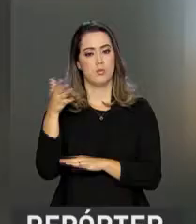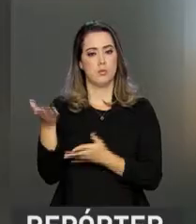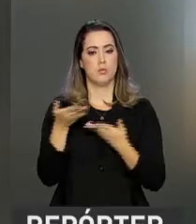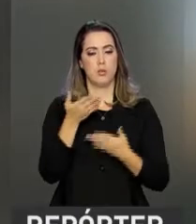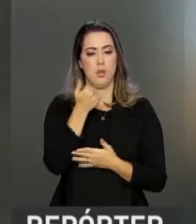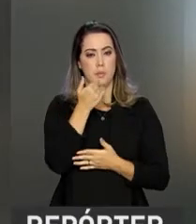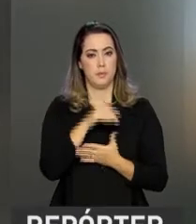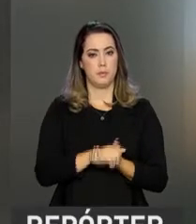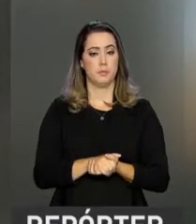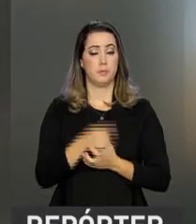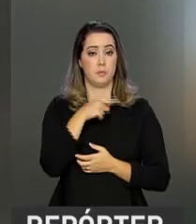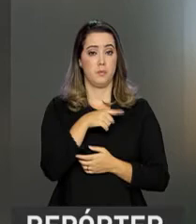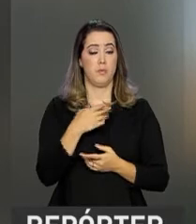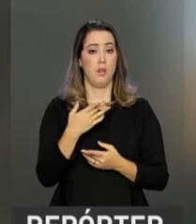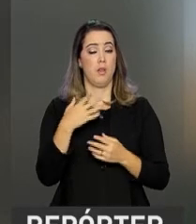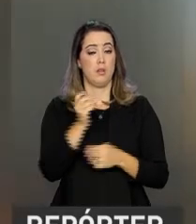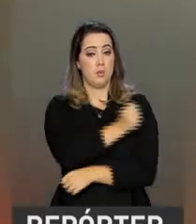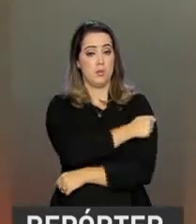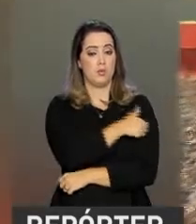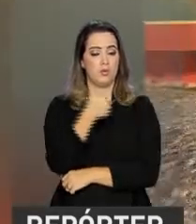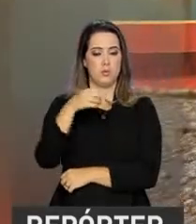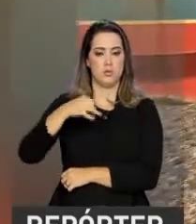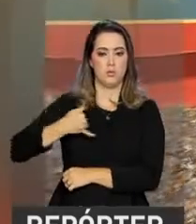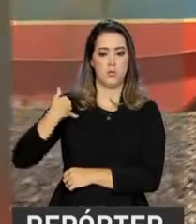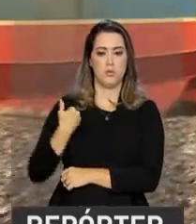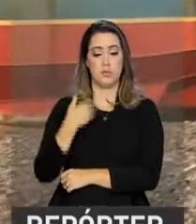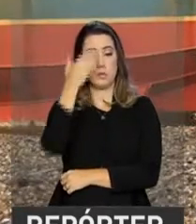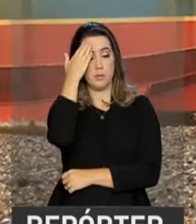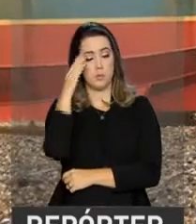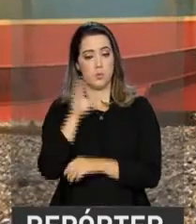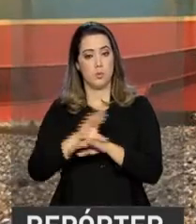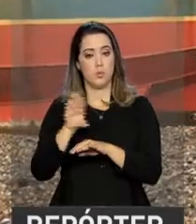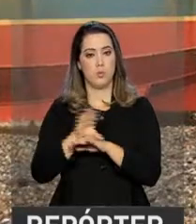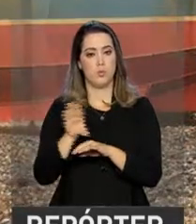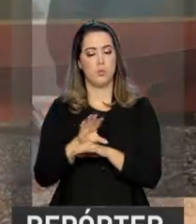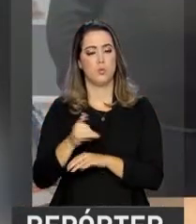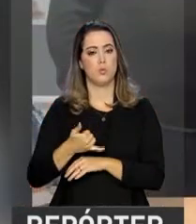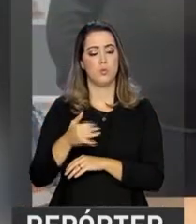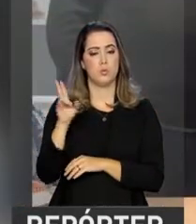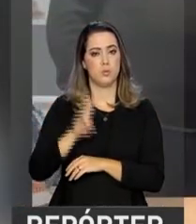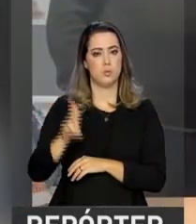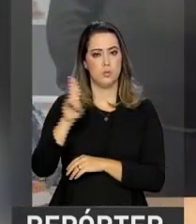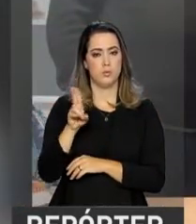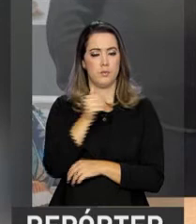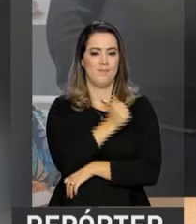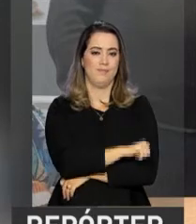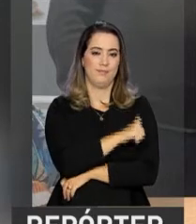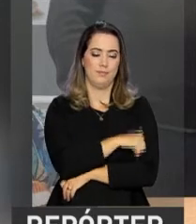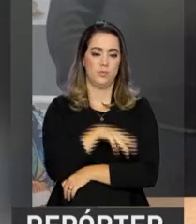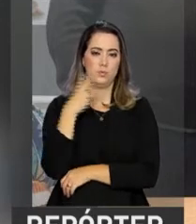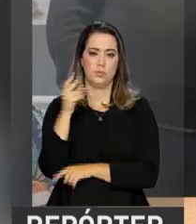gastronomia. A estudante carioca de 19 anos soube do curso pela Universidade onde estuda, no Rio de Janeiro. Ela vai ficar três meses